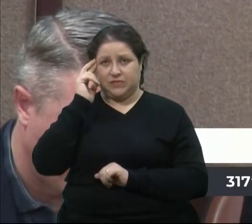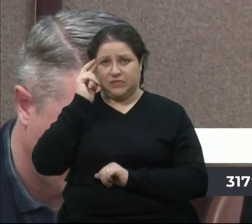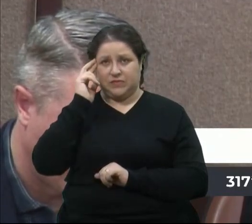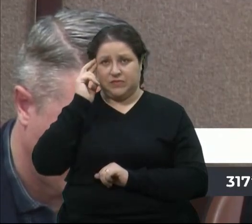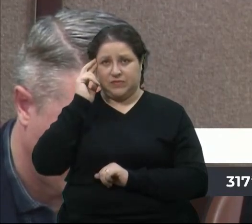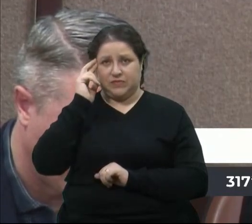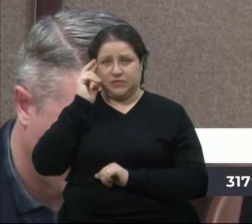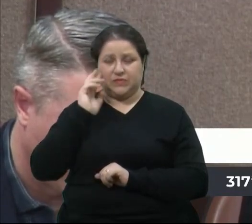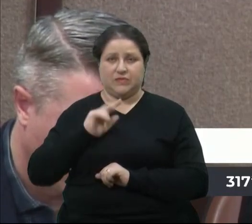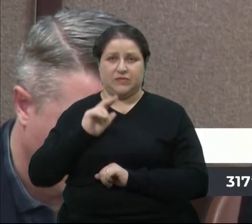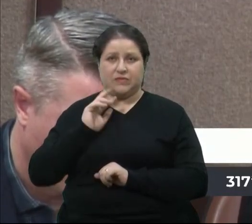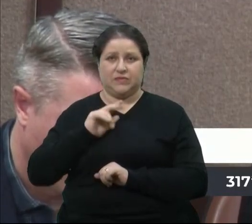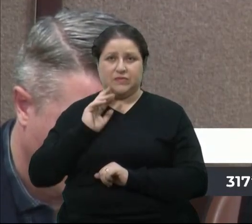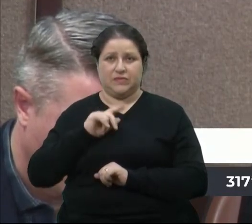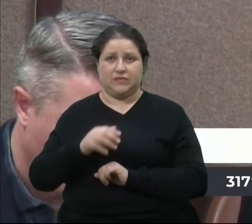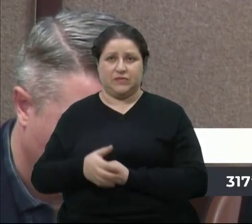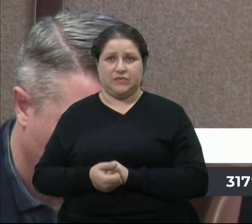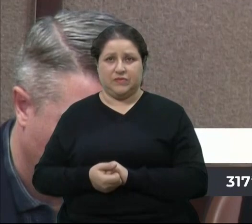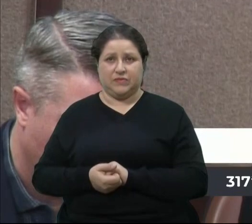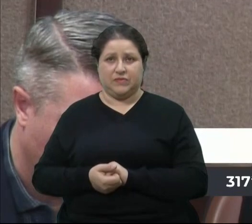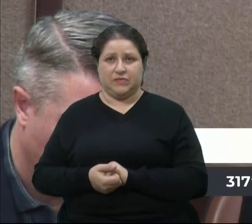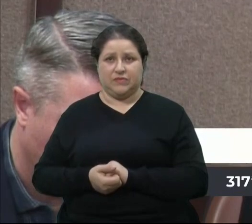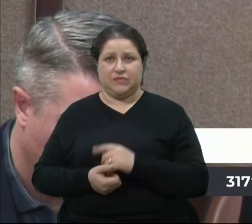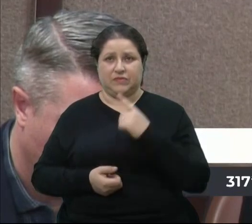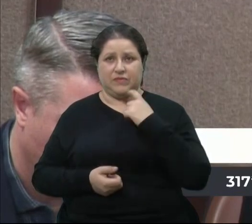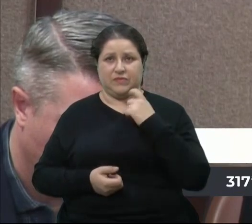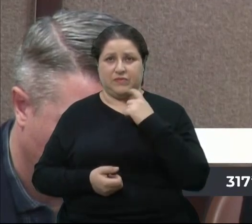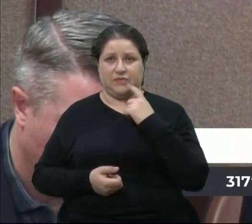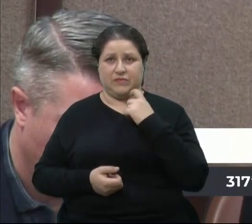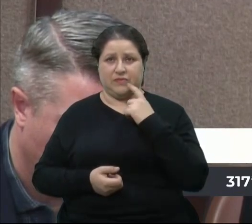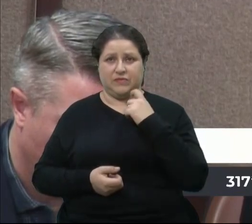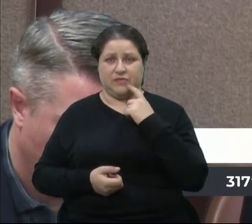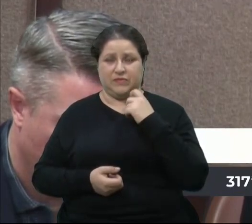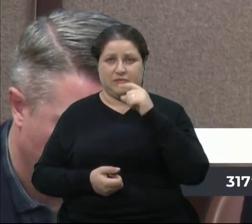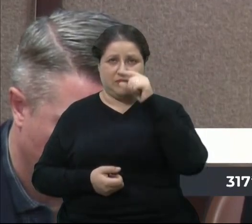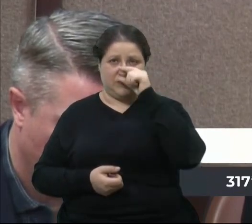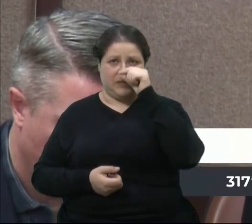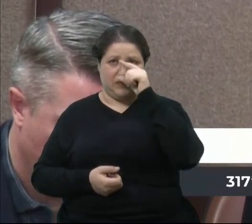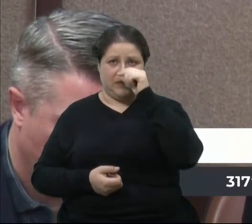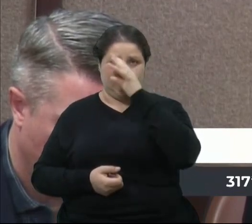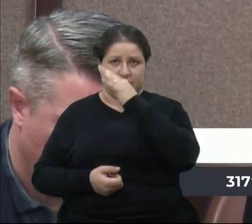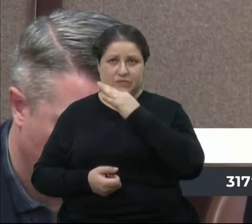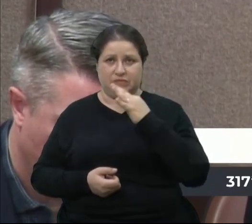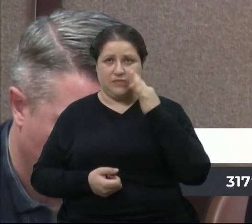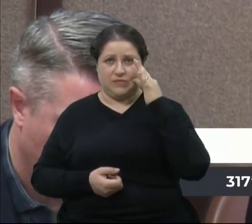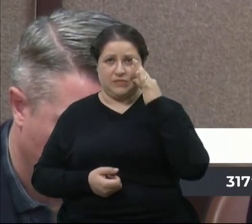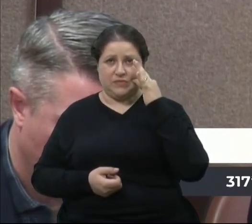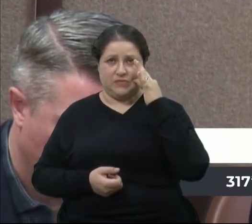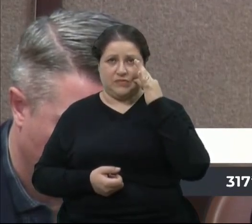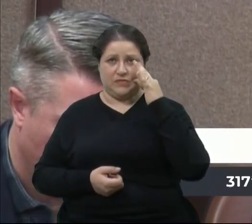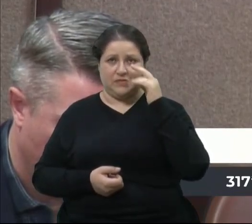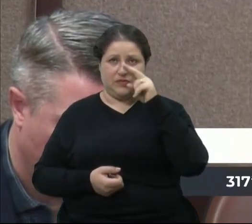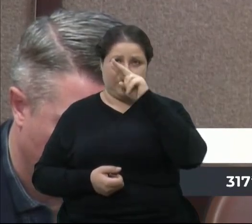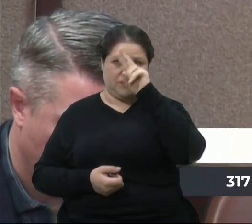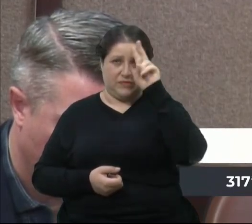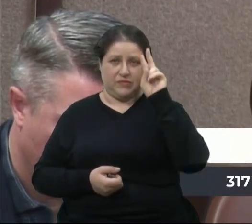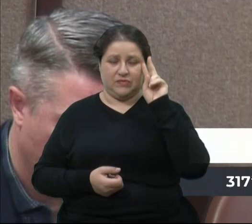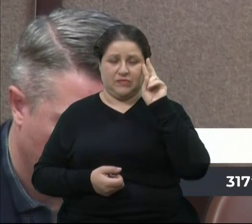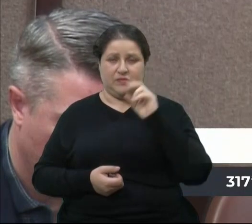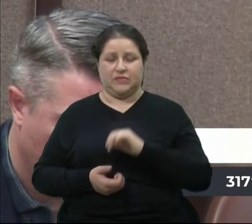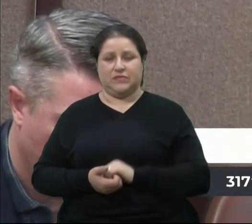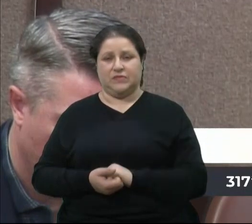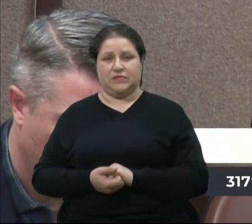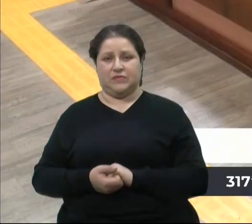Oliveira, PCdoB, Rose Frigieri, PT, Sandro Fantinel, PL, Tatiana Friço, PSDB e Velocino João Ex, PTB.